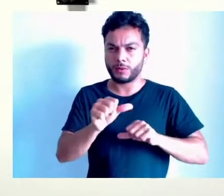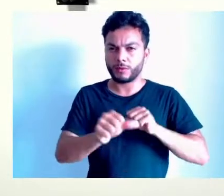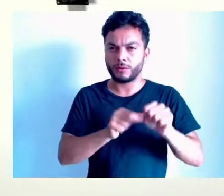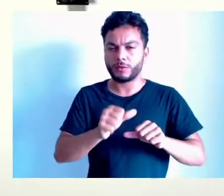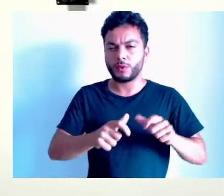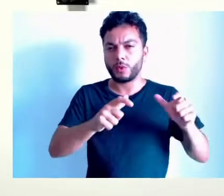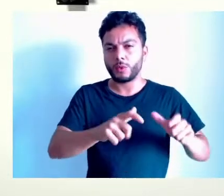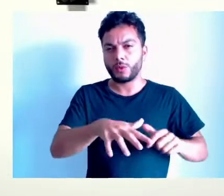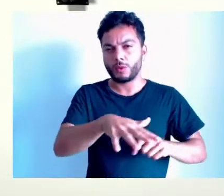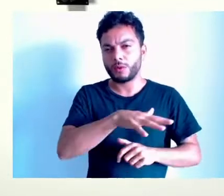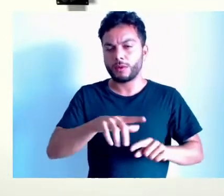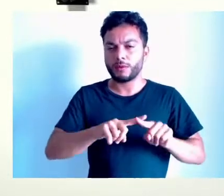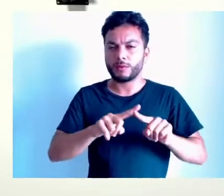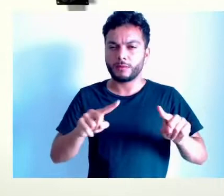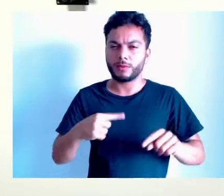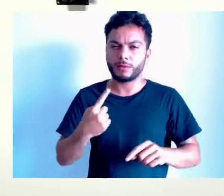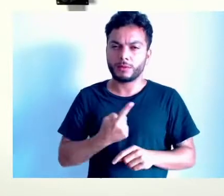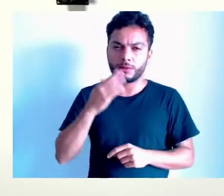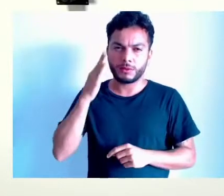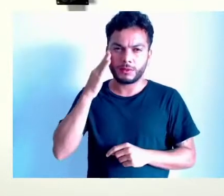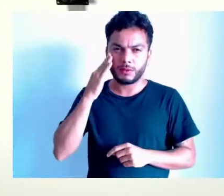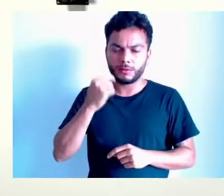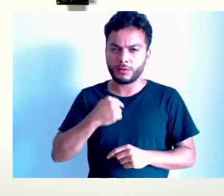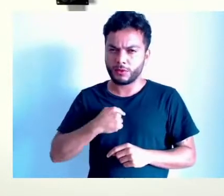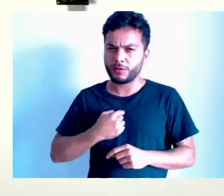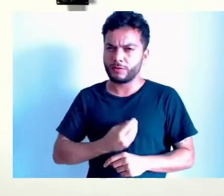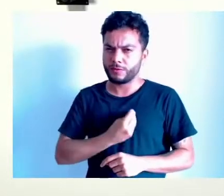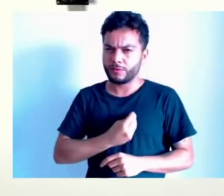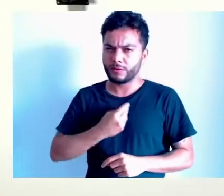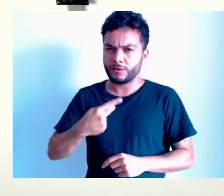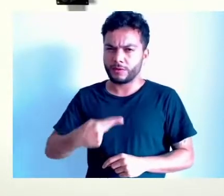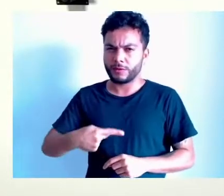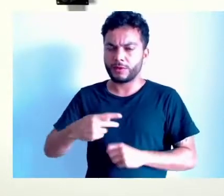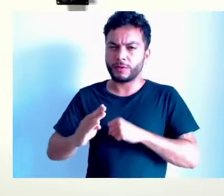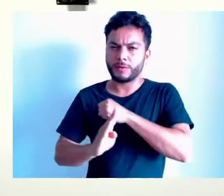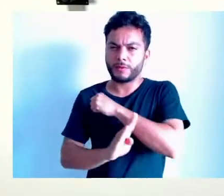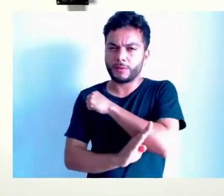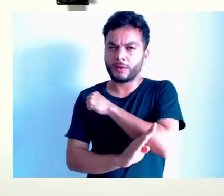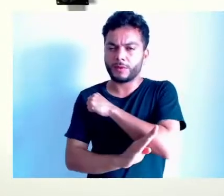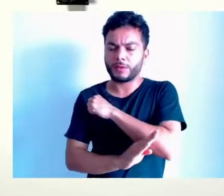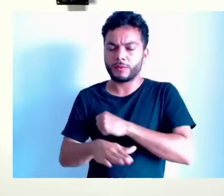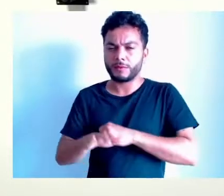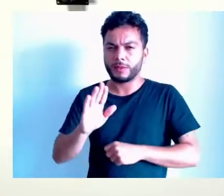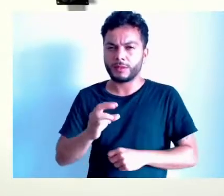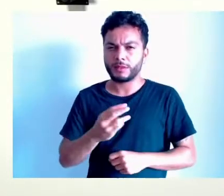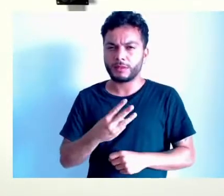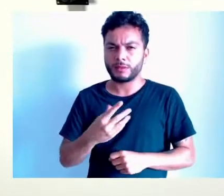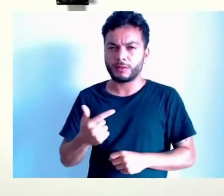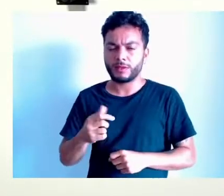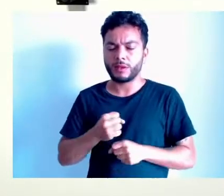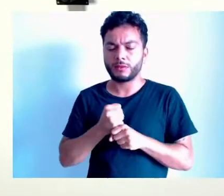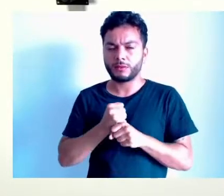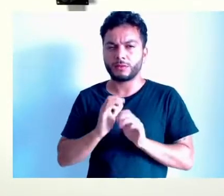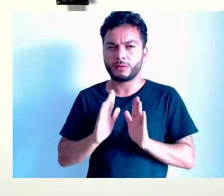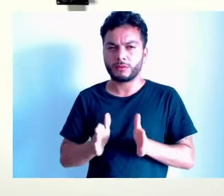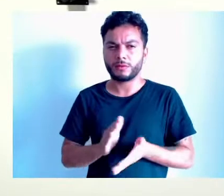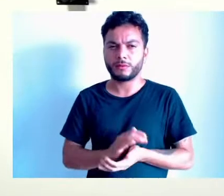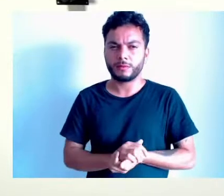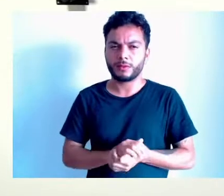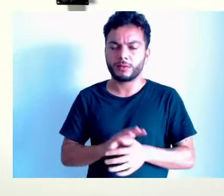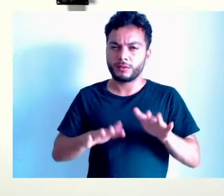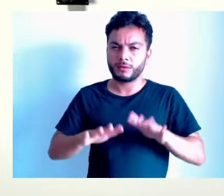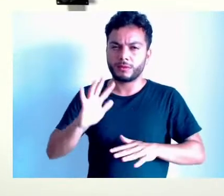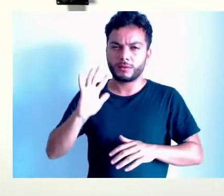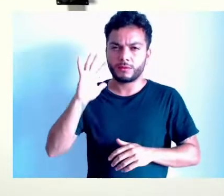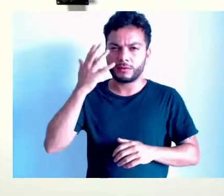sabe, é ciente também que aquilo ali, eu me lembro, já moro em Biguassu há 32 anos, morei no bairro Saudade, quando chovia, virava um lago, um rio muito